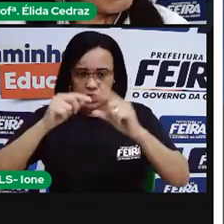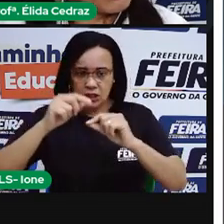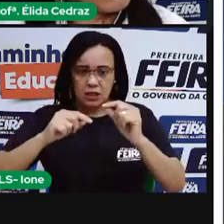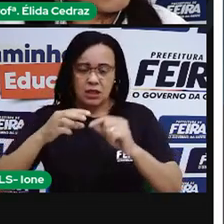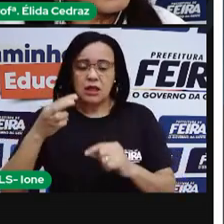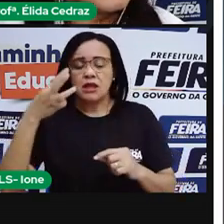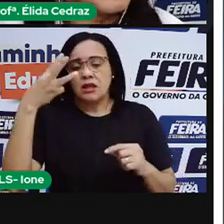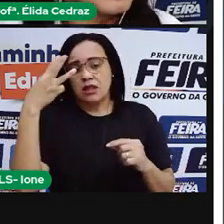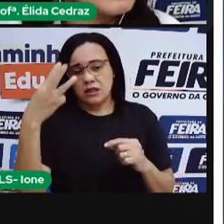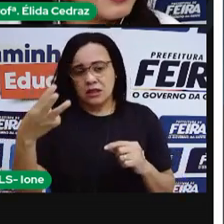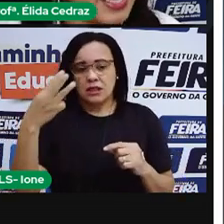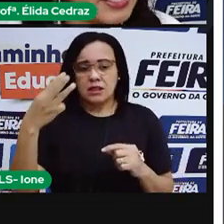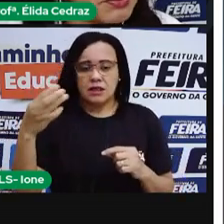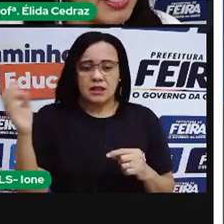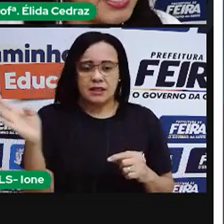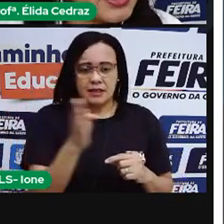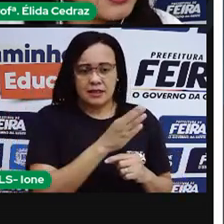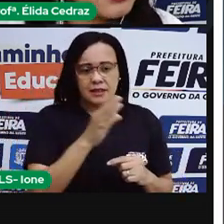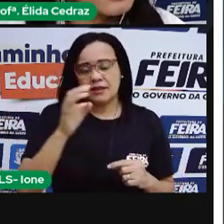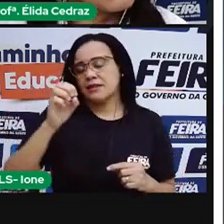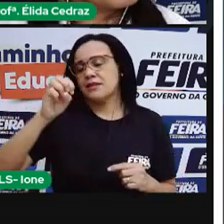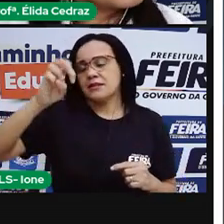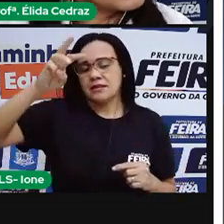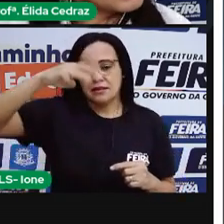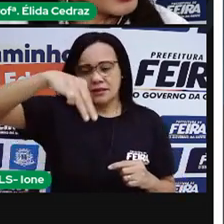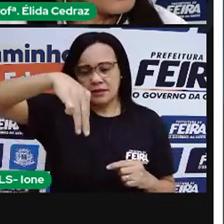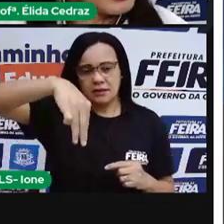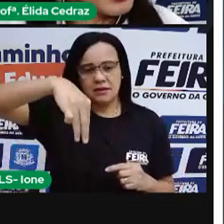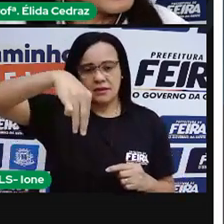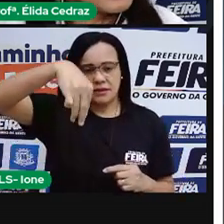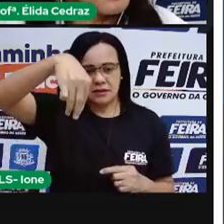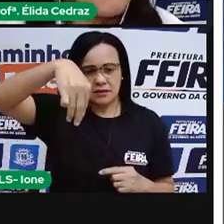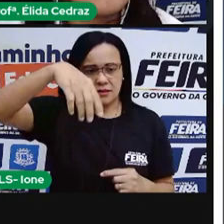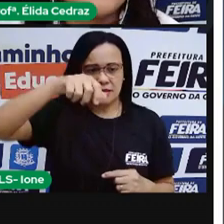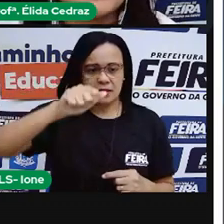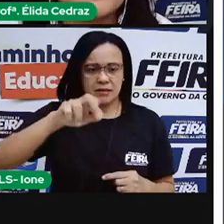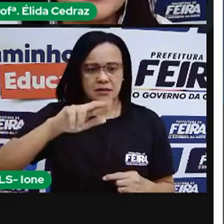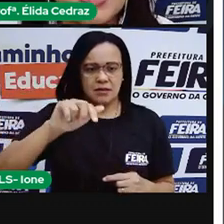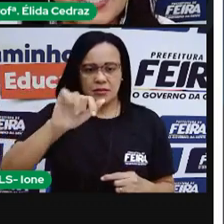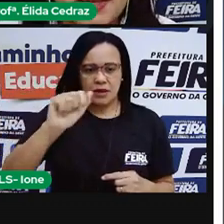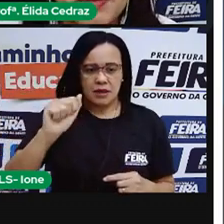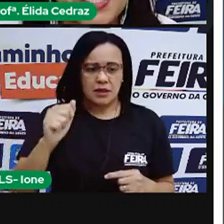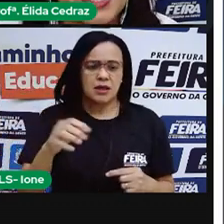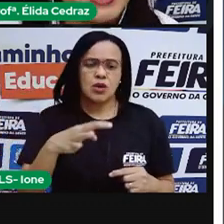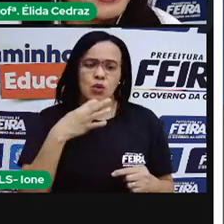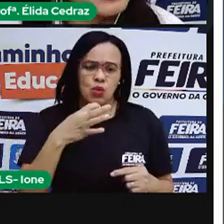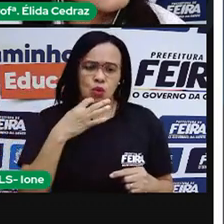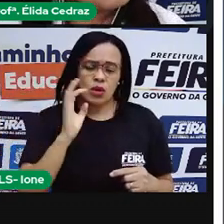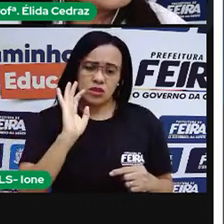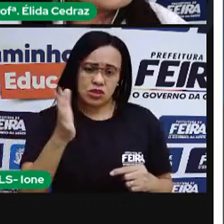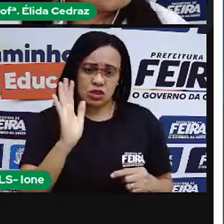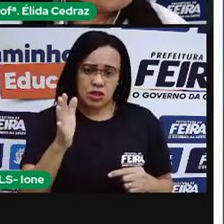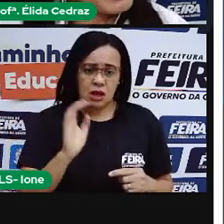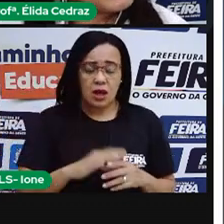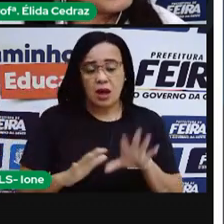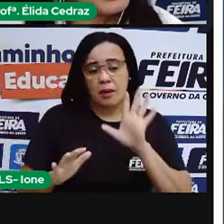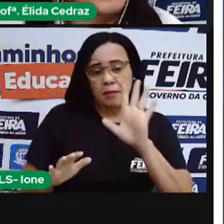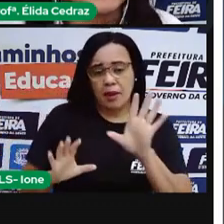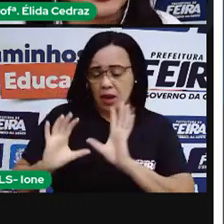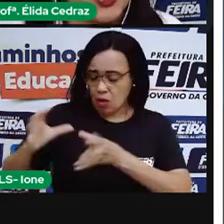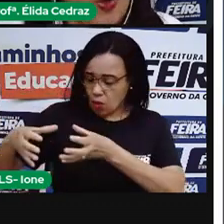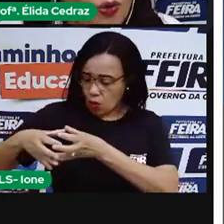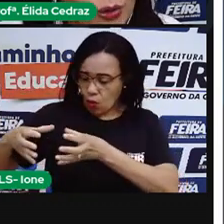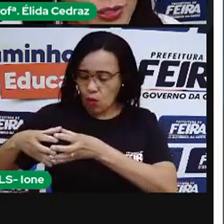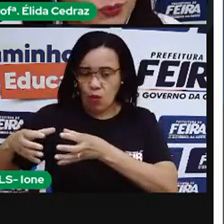esquerdo da PROM. As Três Marias, você já conhece, mas você sabia que elas fazem parte